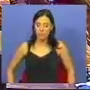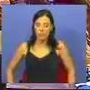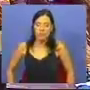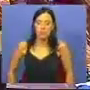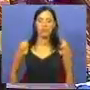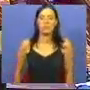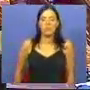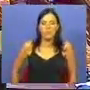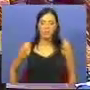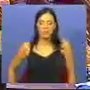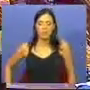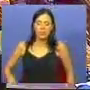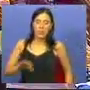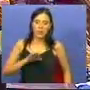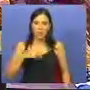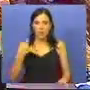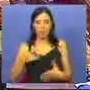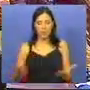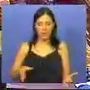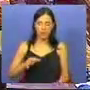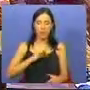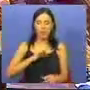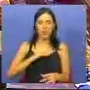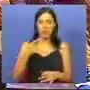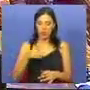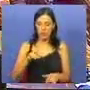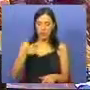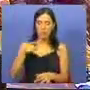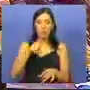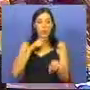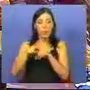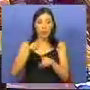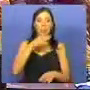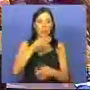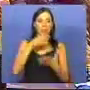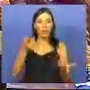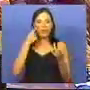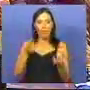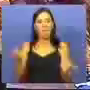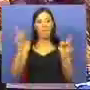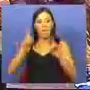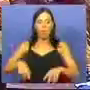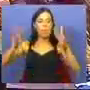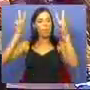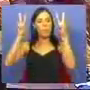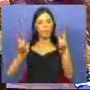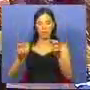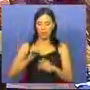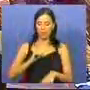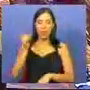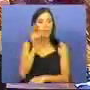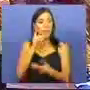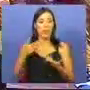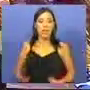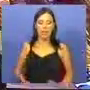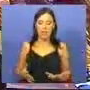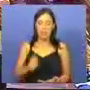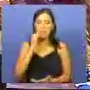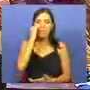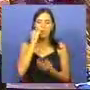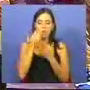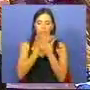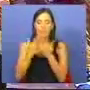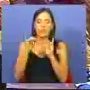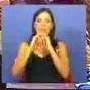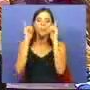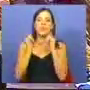Sr. Presidente, Sras. Deputadas, Srs. Deputados, regresso ao tema dos nossos dias da crise financeira